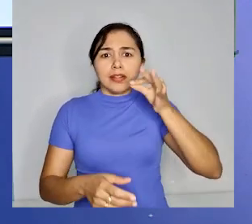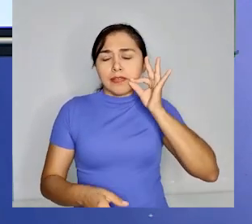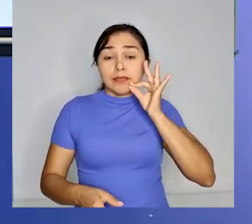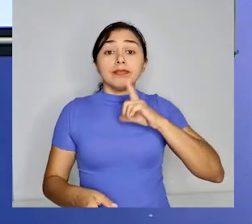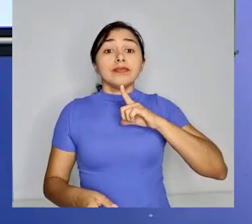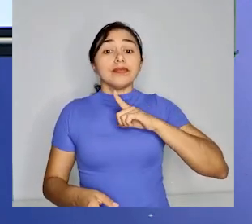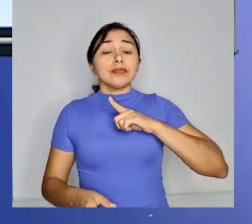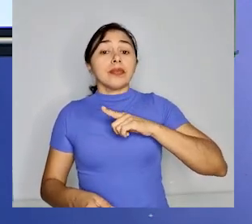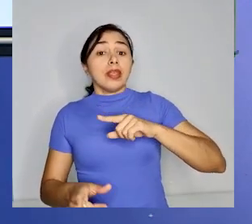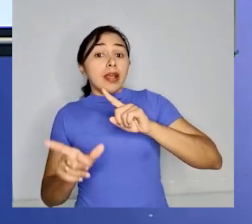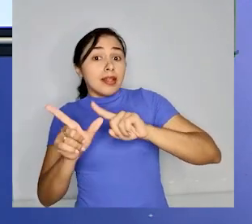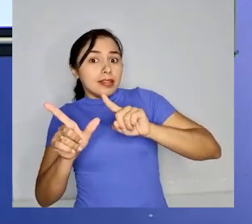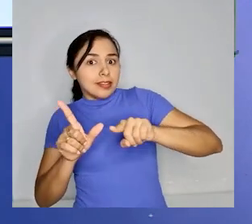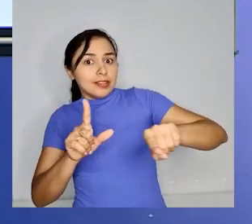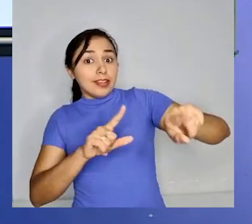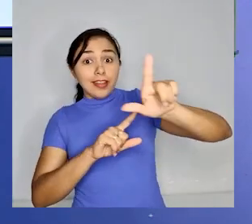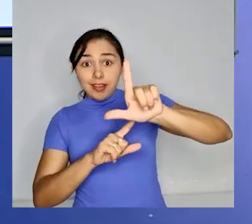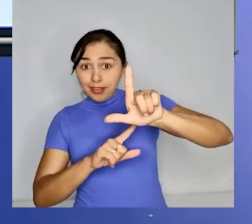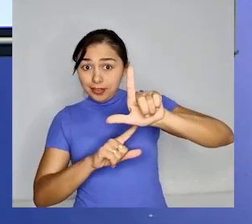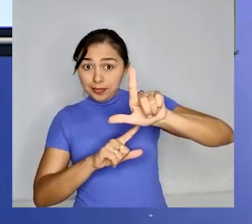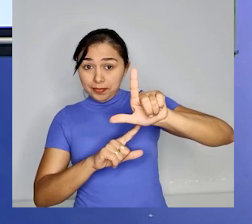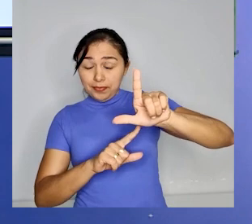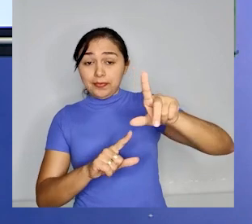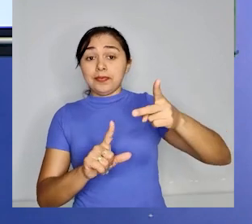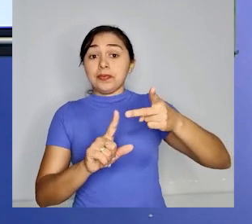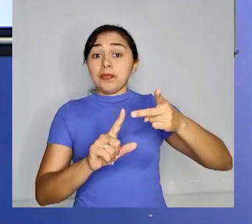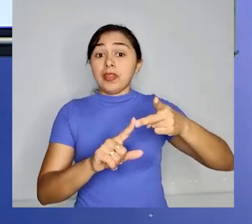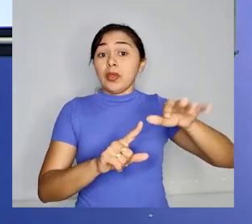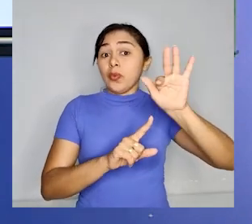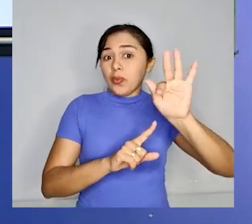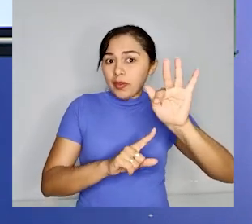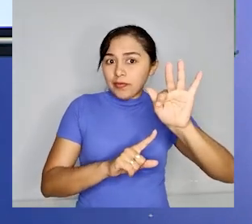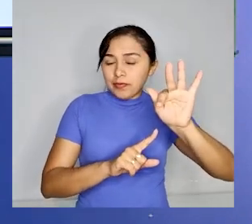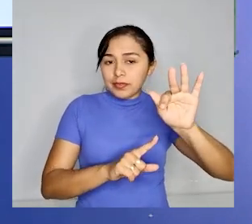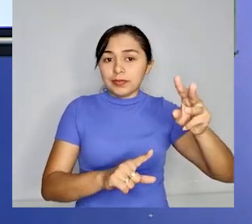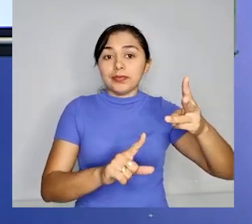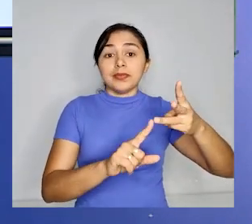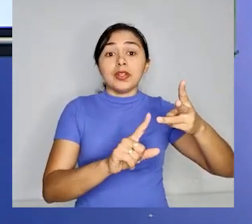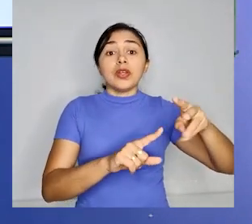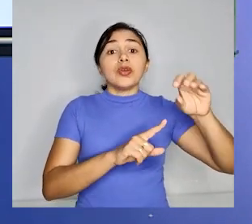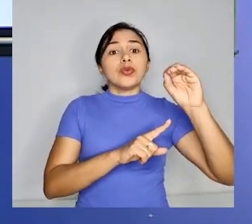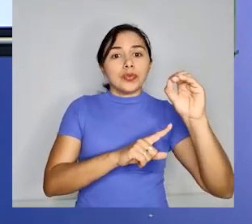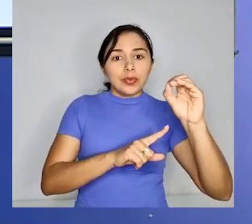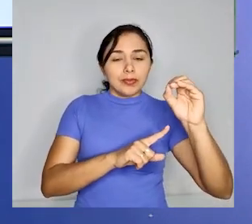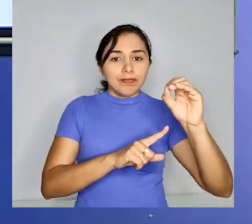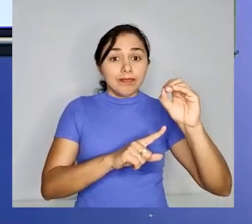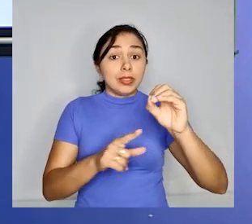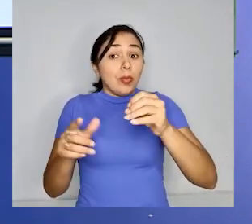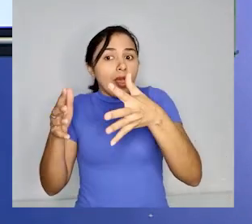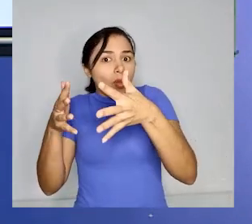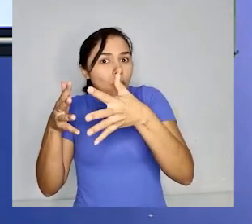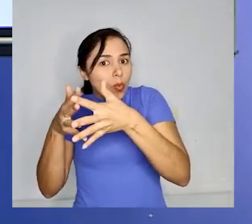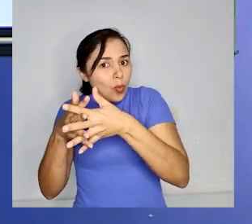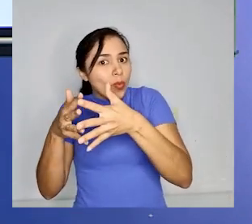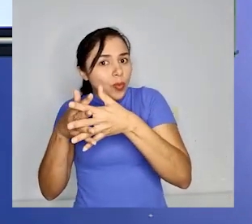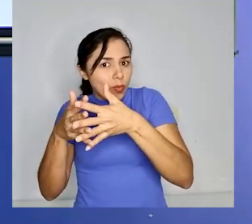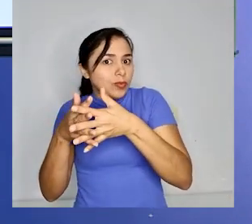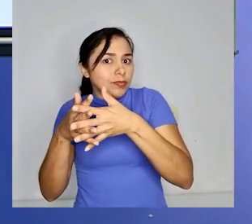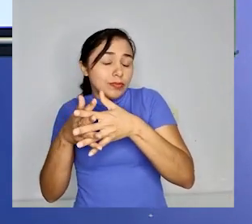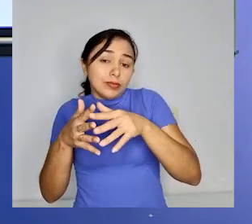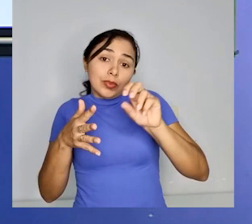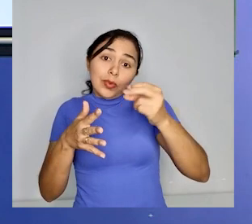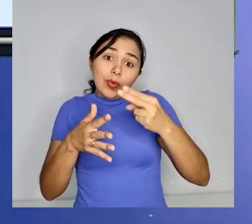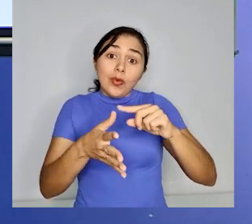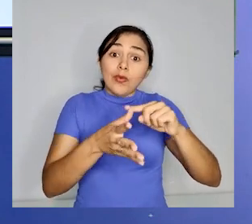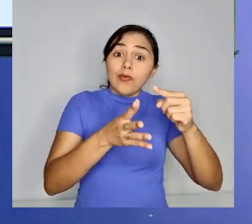cafeteira e o O em gasômetro, que são vogais ou consoantes de ligação colocadas entre o